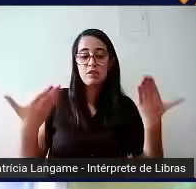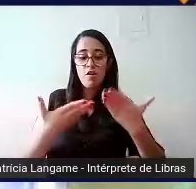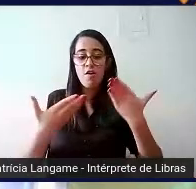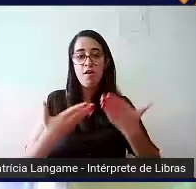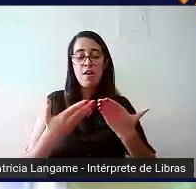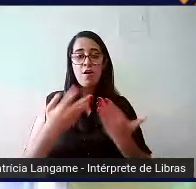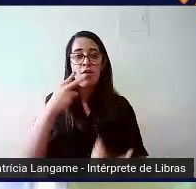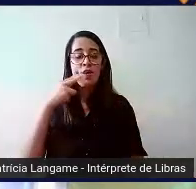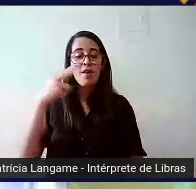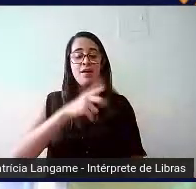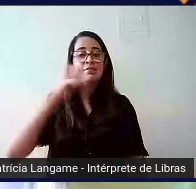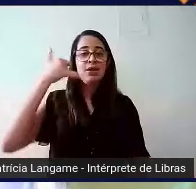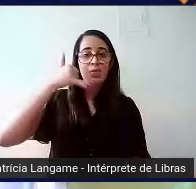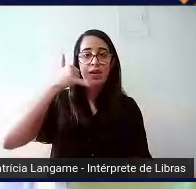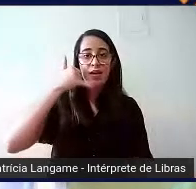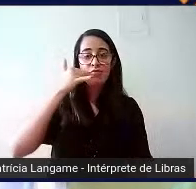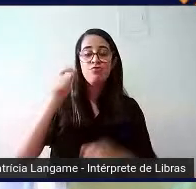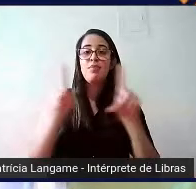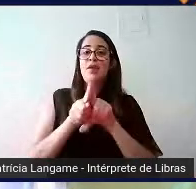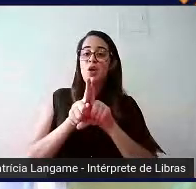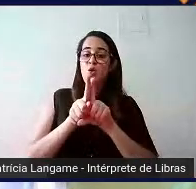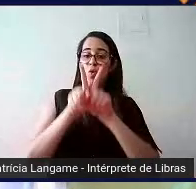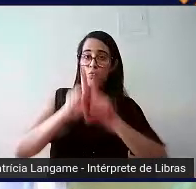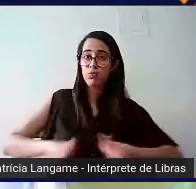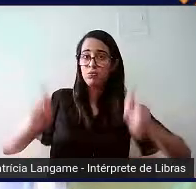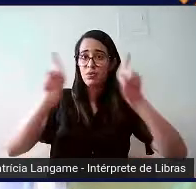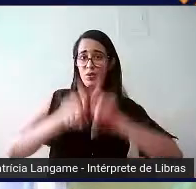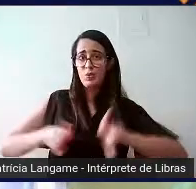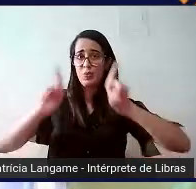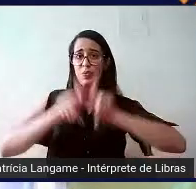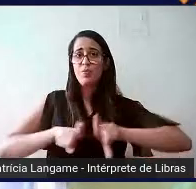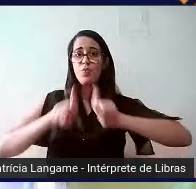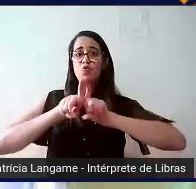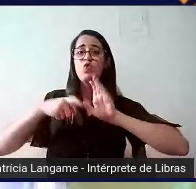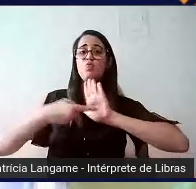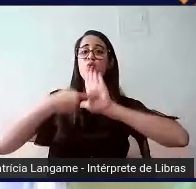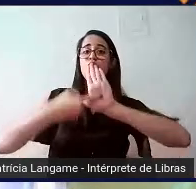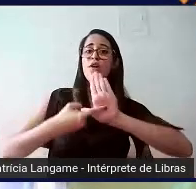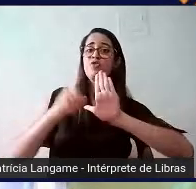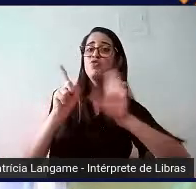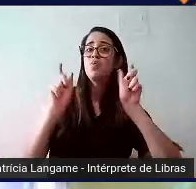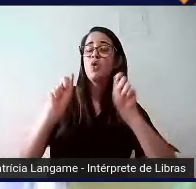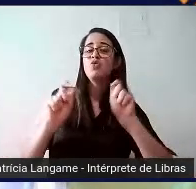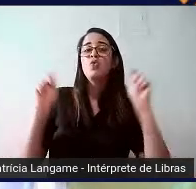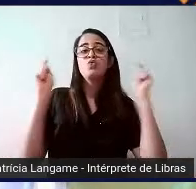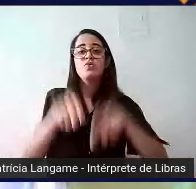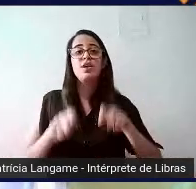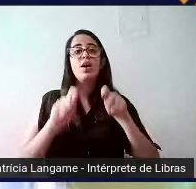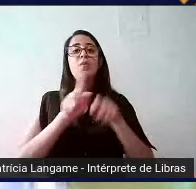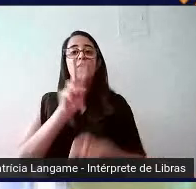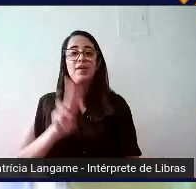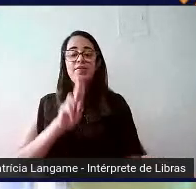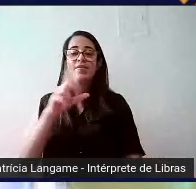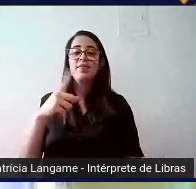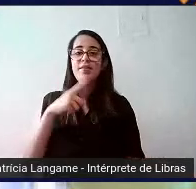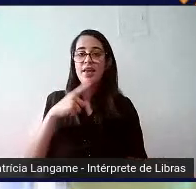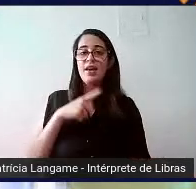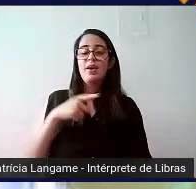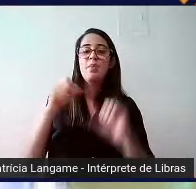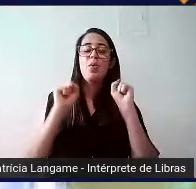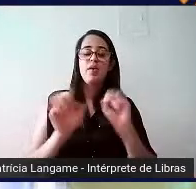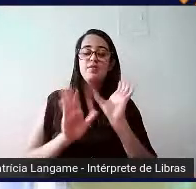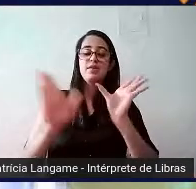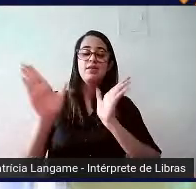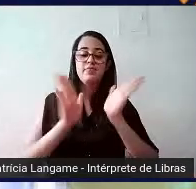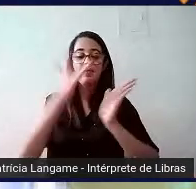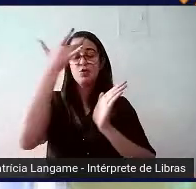celulares e computadores, mostrando o que a gente pode utilizar, o que eles têm, que pode ser acessível à pessoa